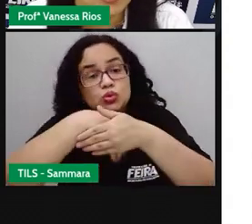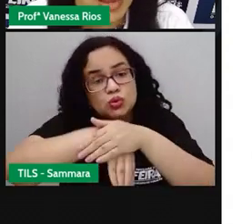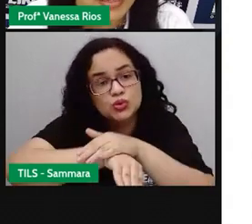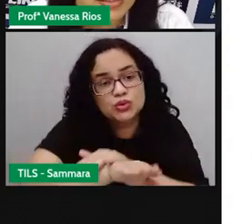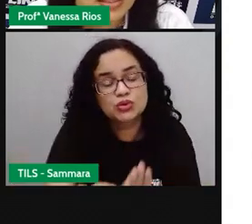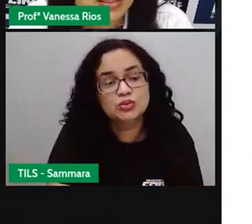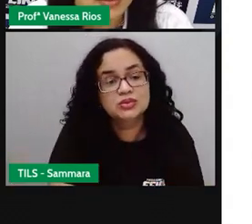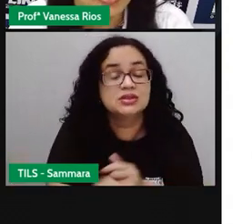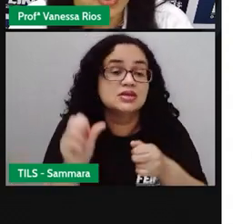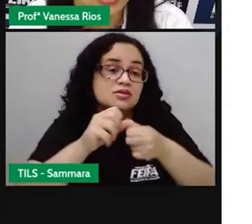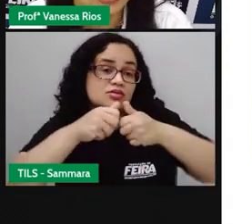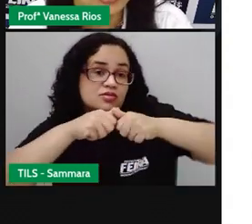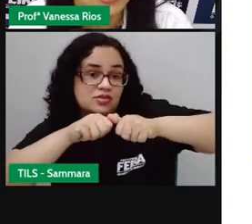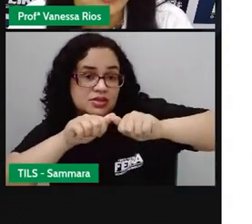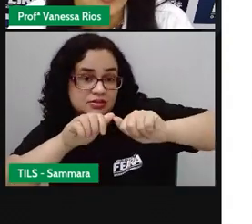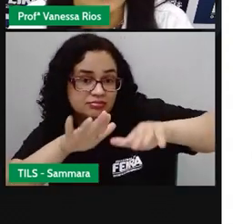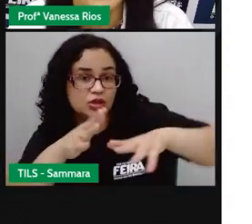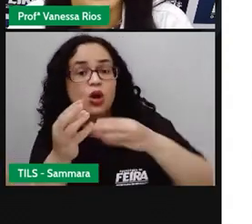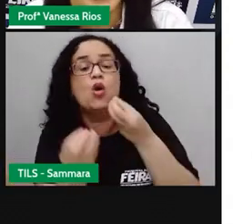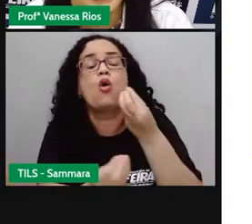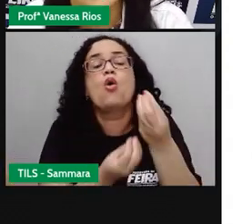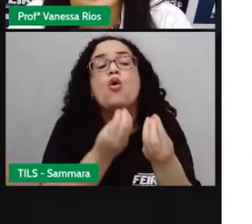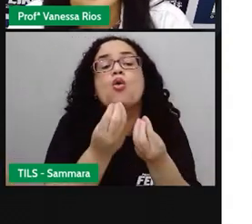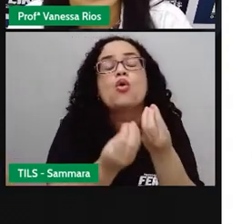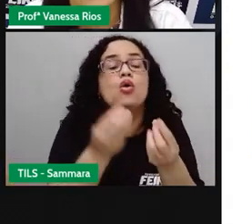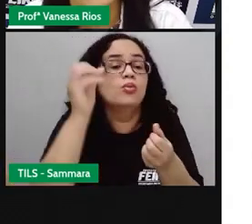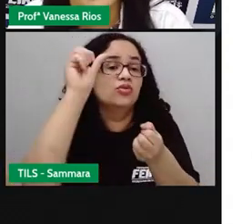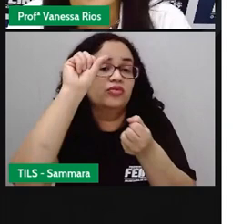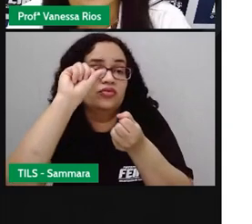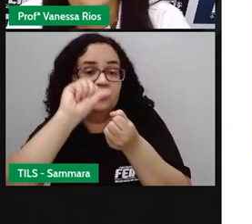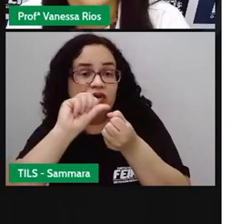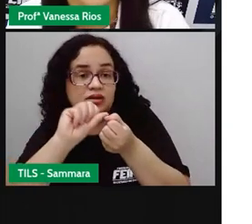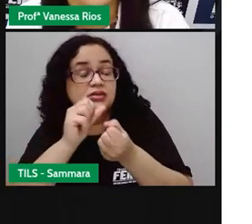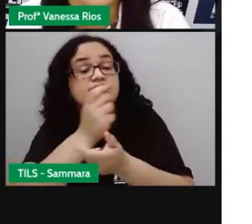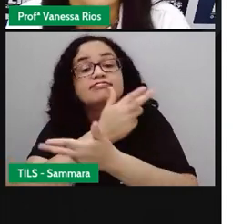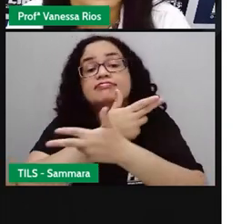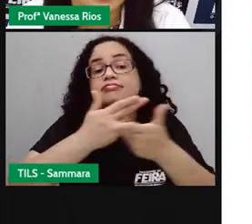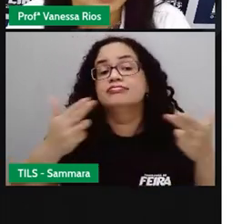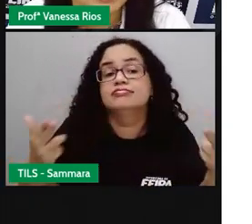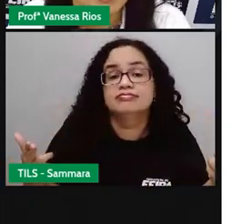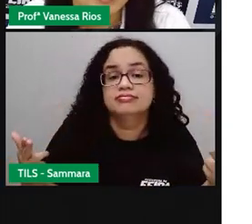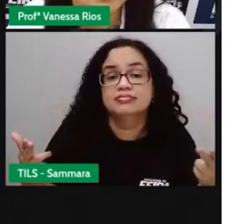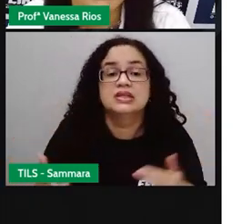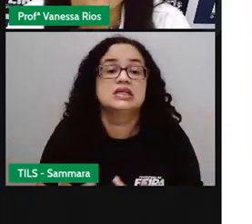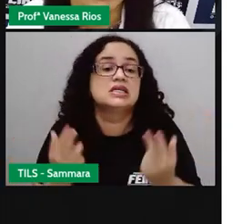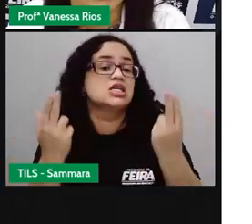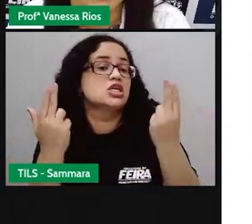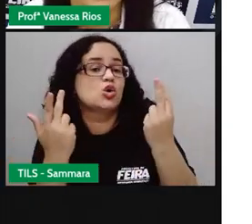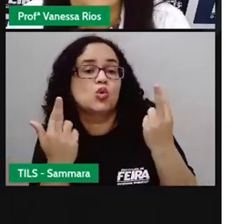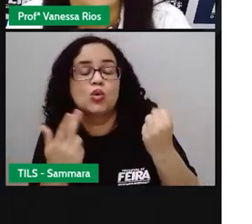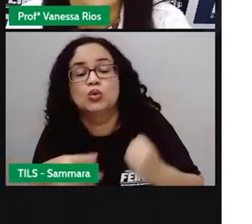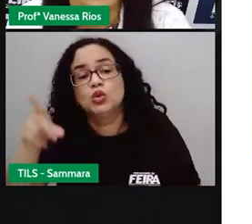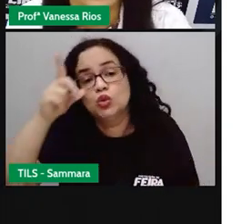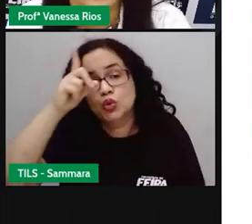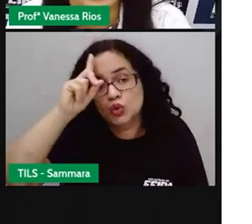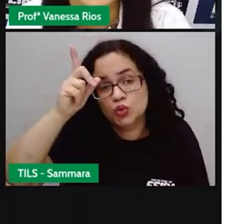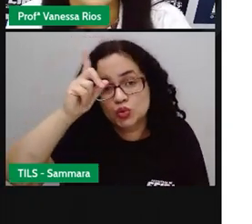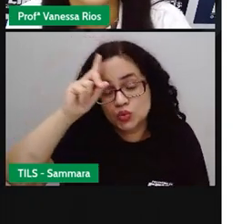habituais. Modo como se realiza alguma coisa. Sempre da mesma forma.